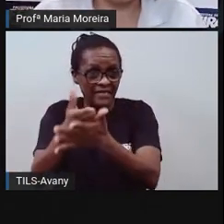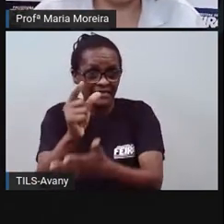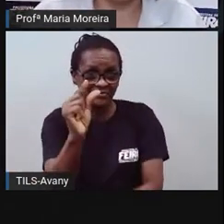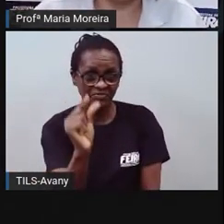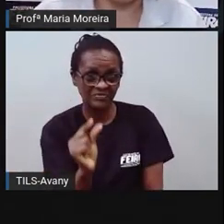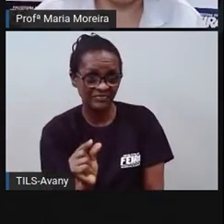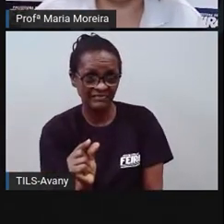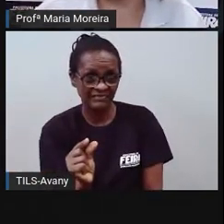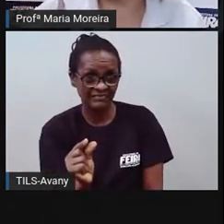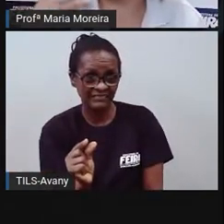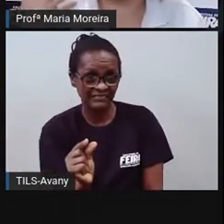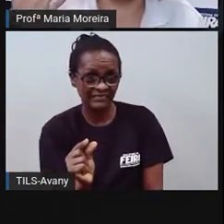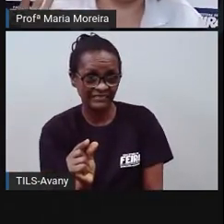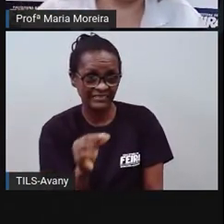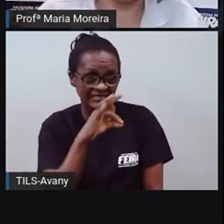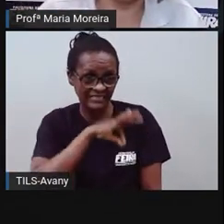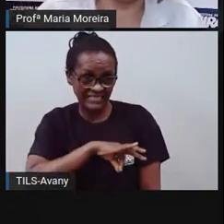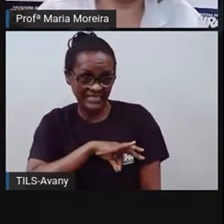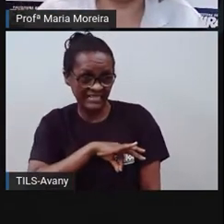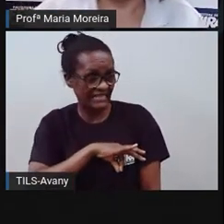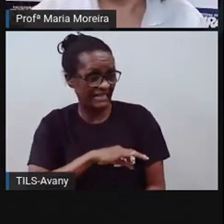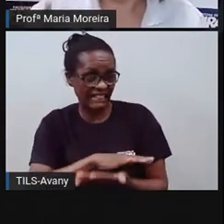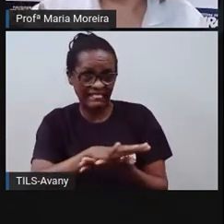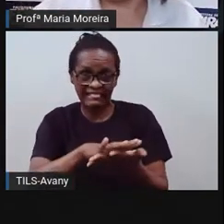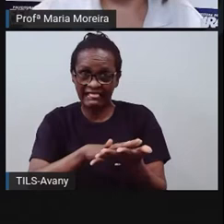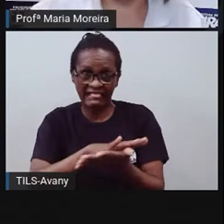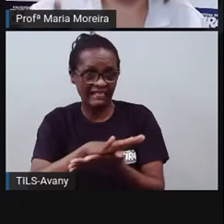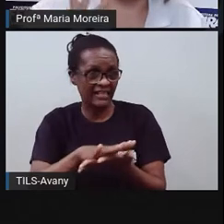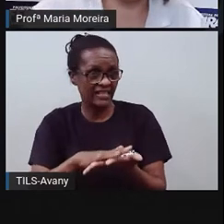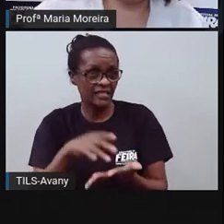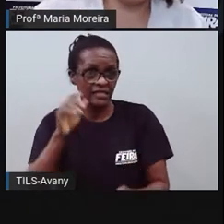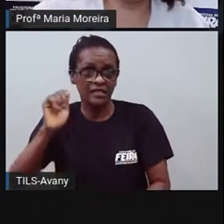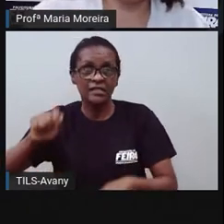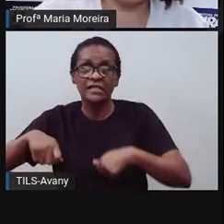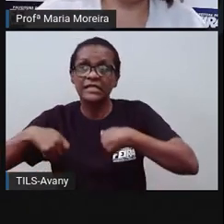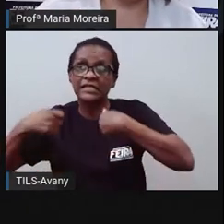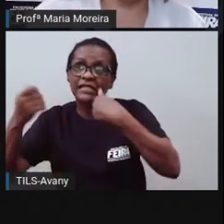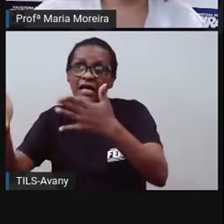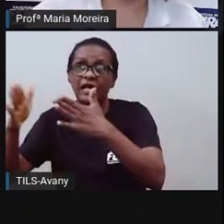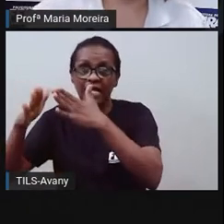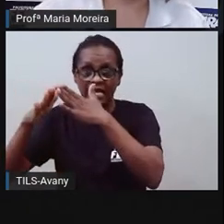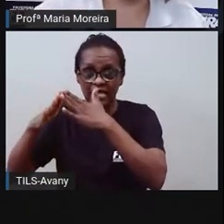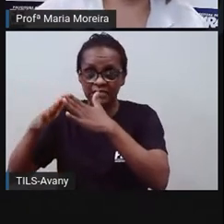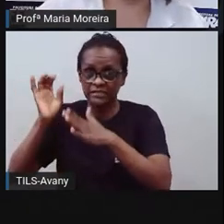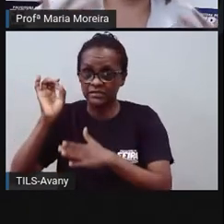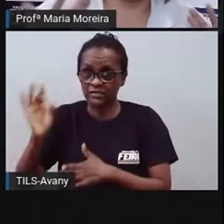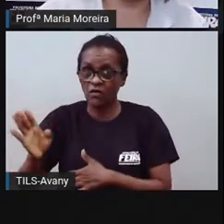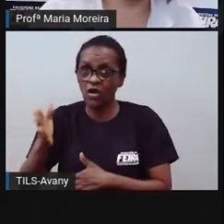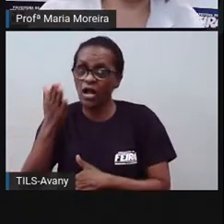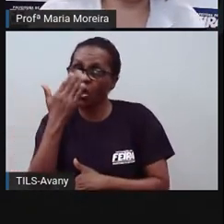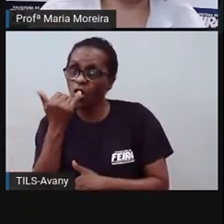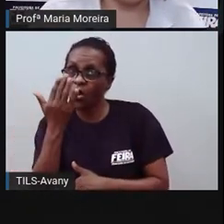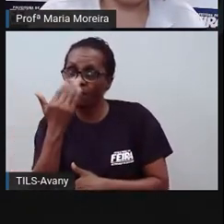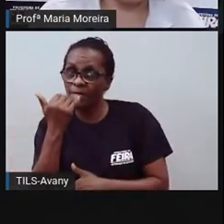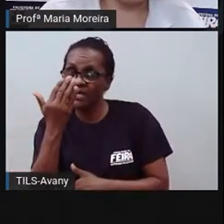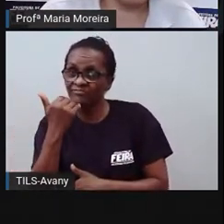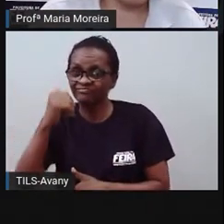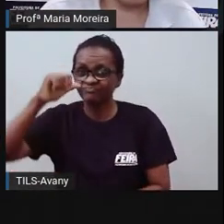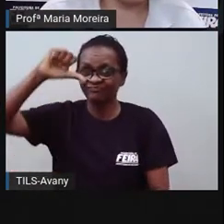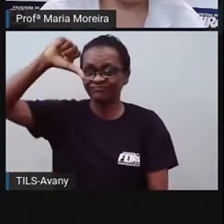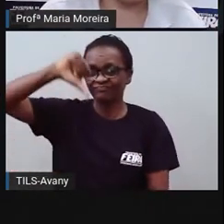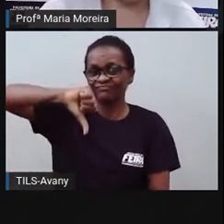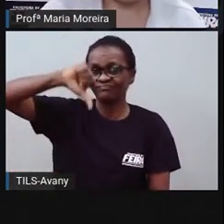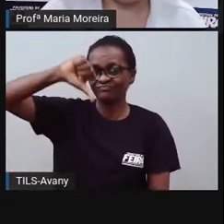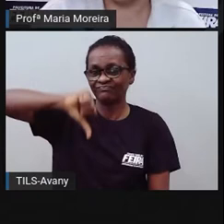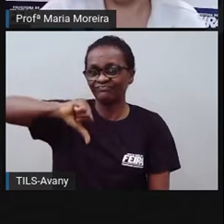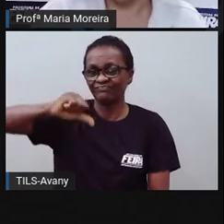precisa pagar um salário, você não precisa pagar nada, a não ser dar uma moradia ruim e uma alimentação também, o quê? Ruim,